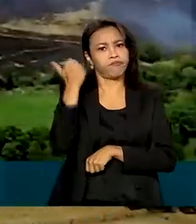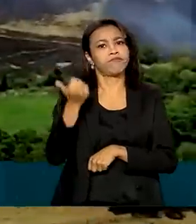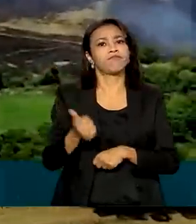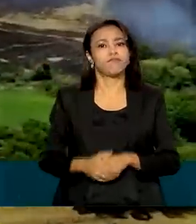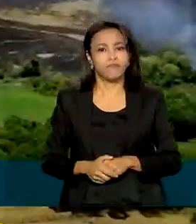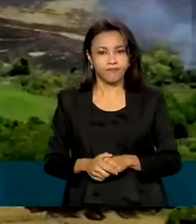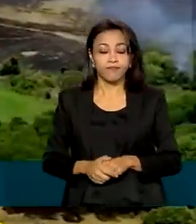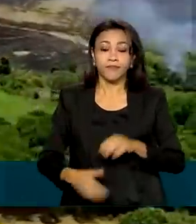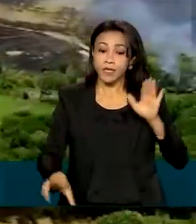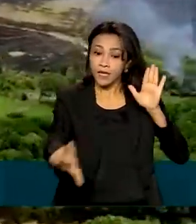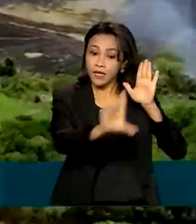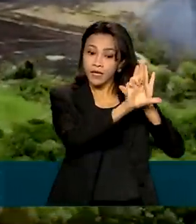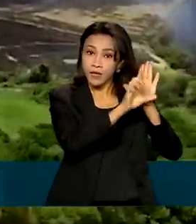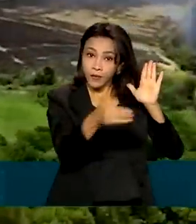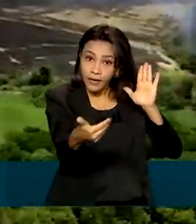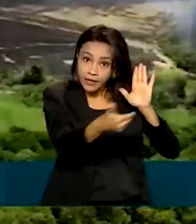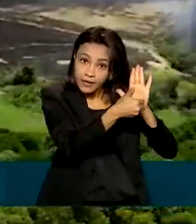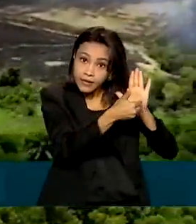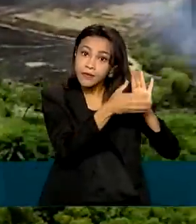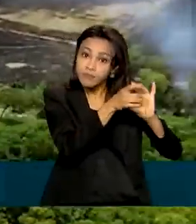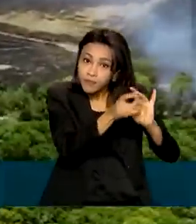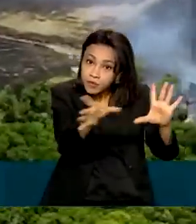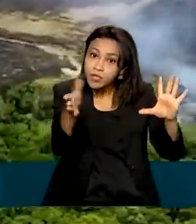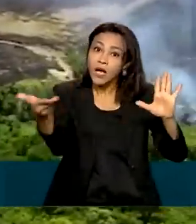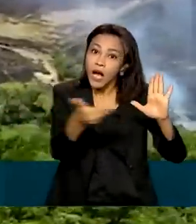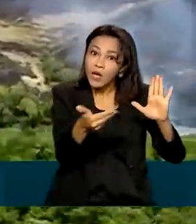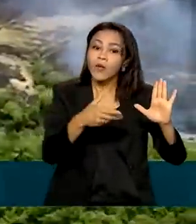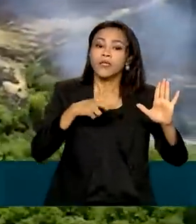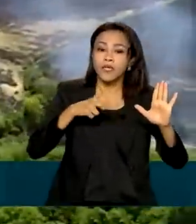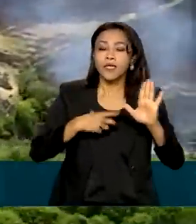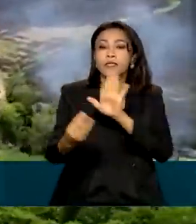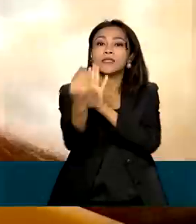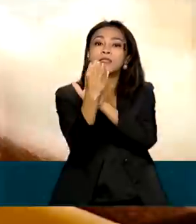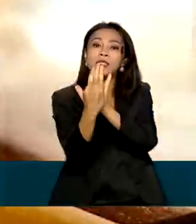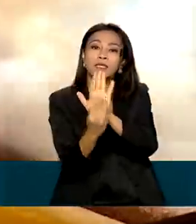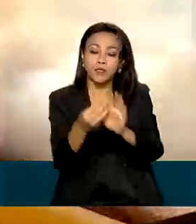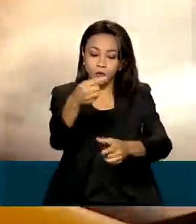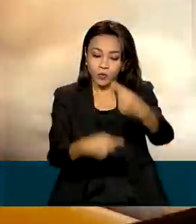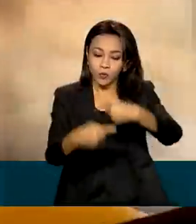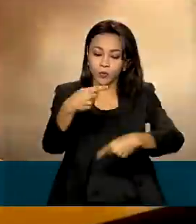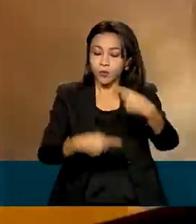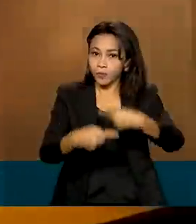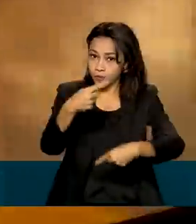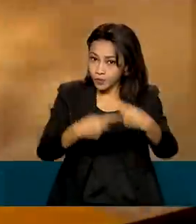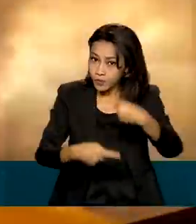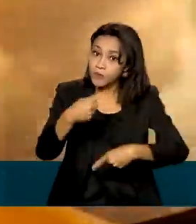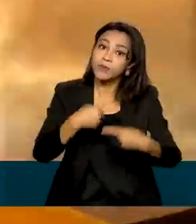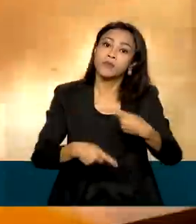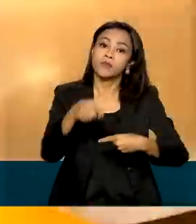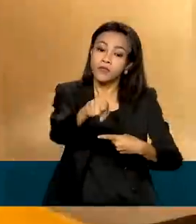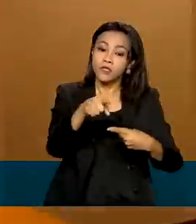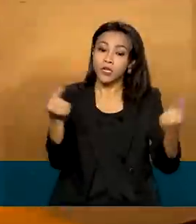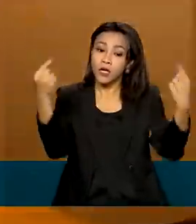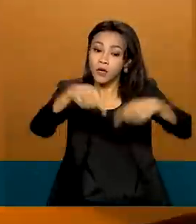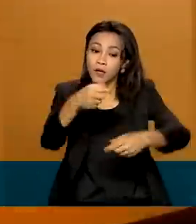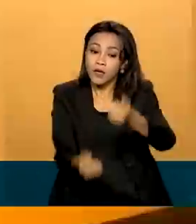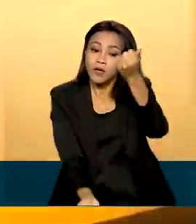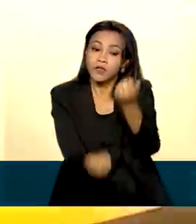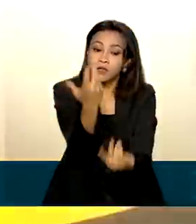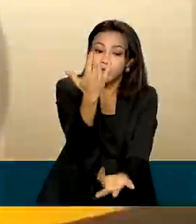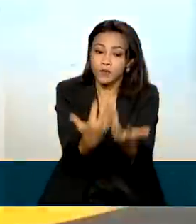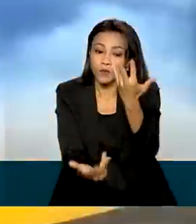Com a lei, a atividade passa a constar nos planos governamentais de prevenção e combate aos incêndios